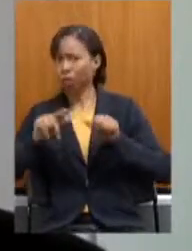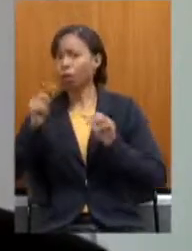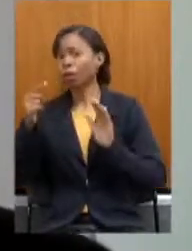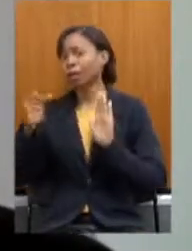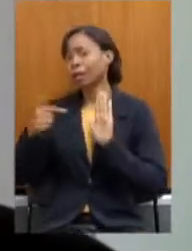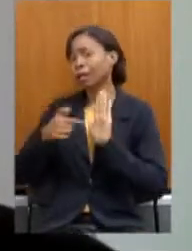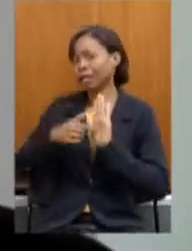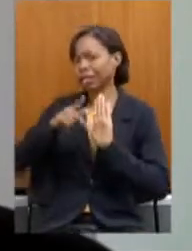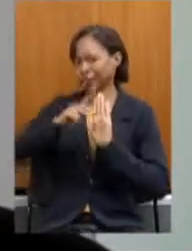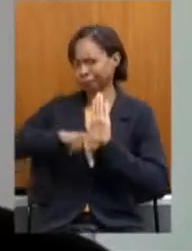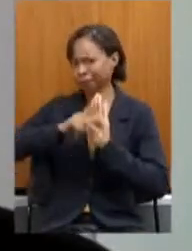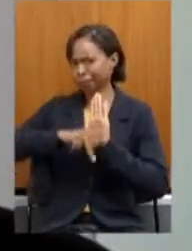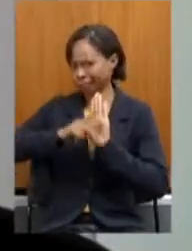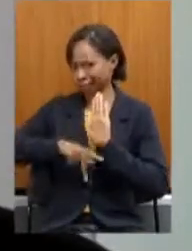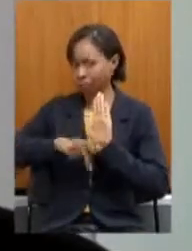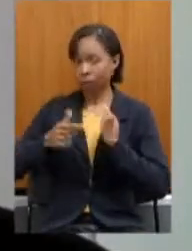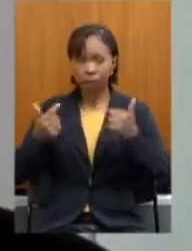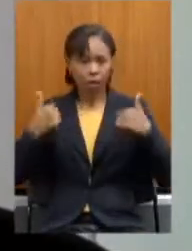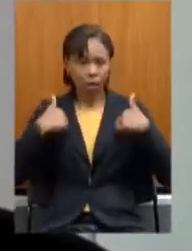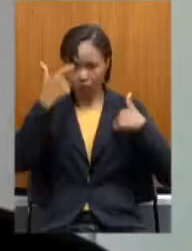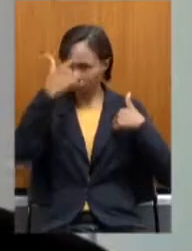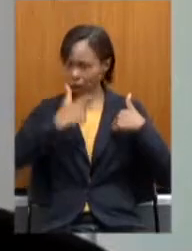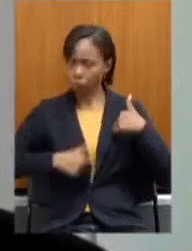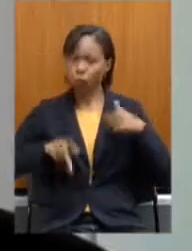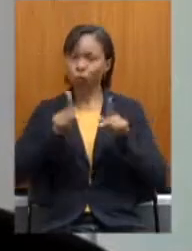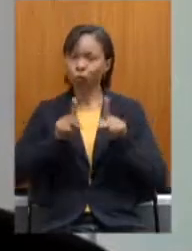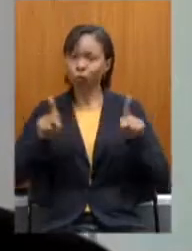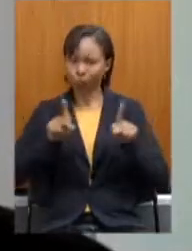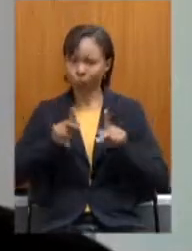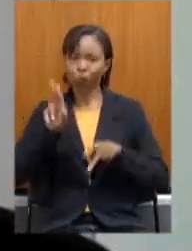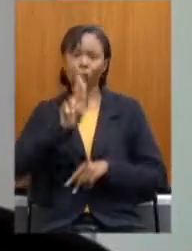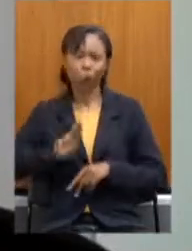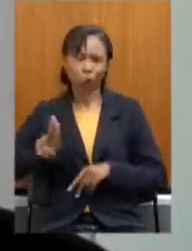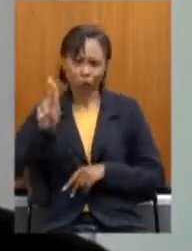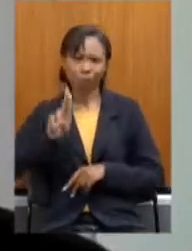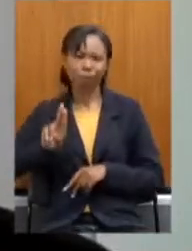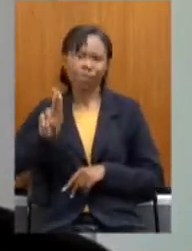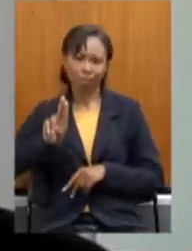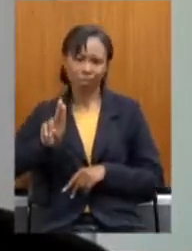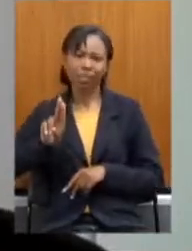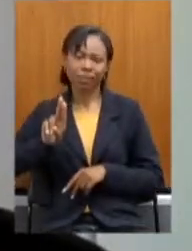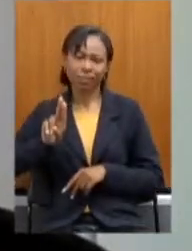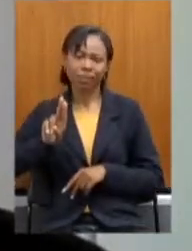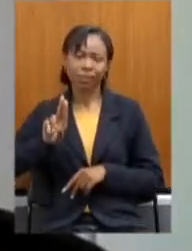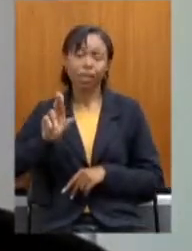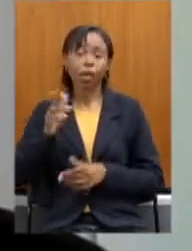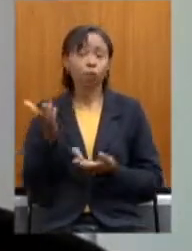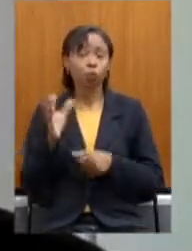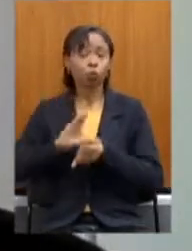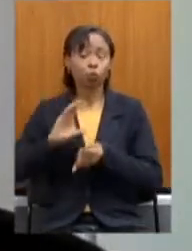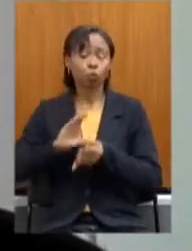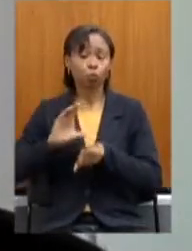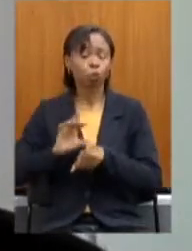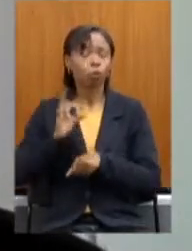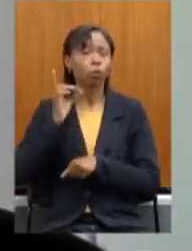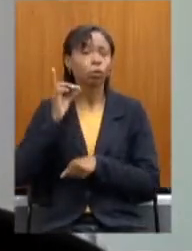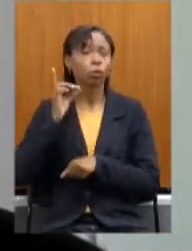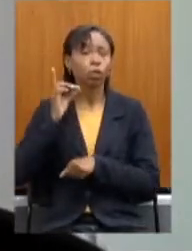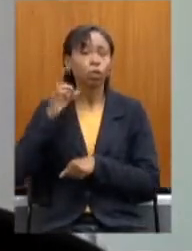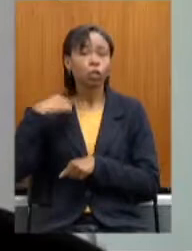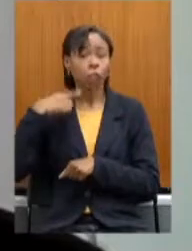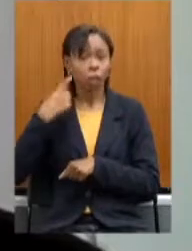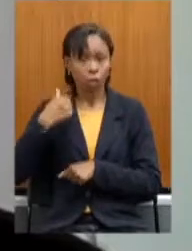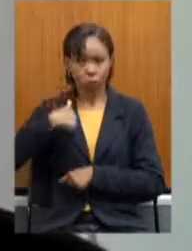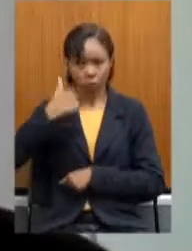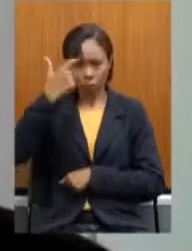E aqui quem fala é um professor universitário, eu sou professor no curso de direito, eu sou professor de